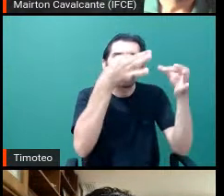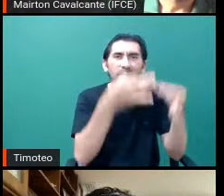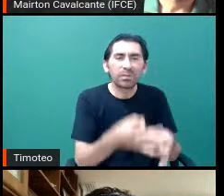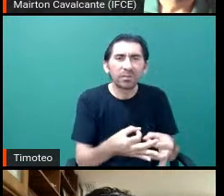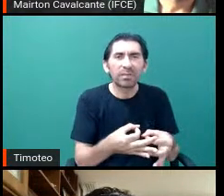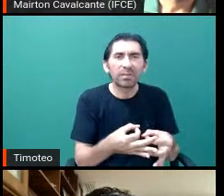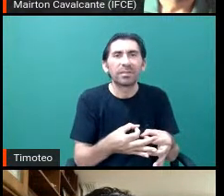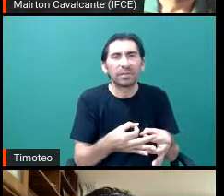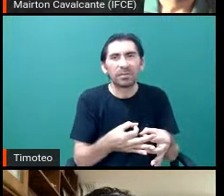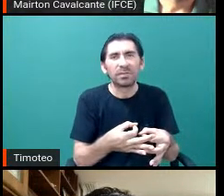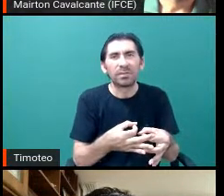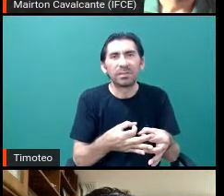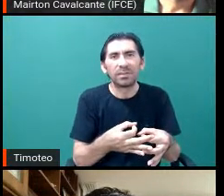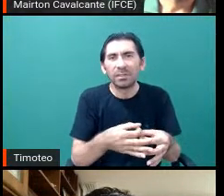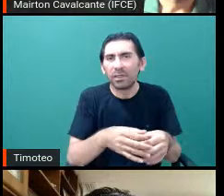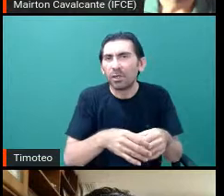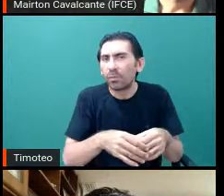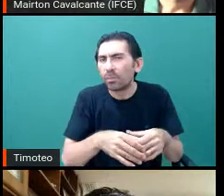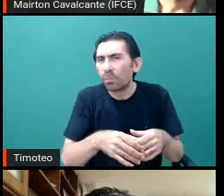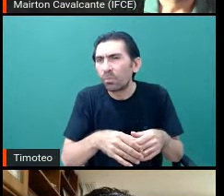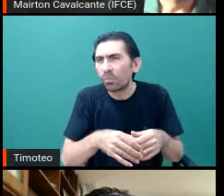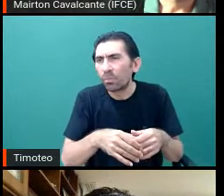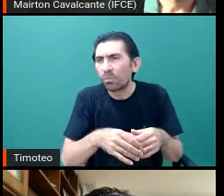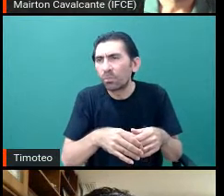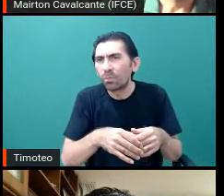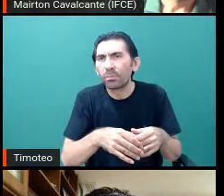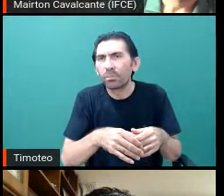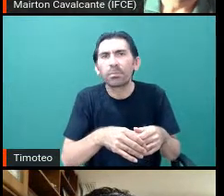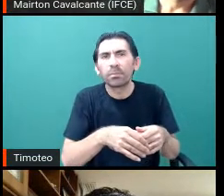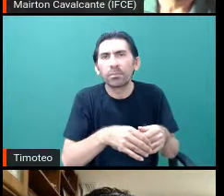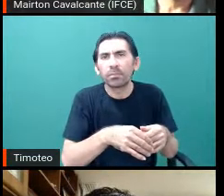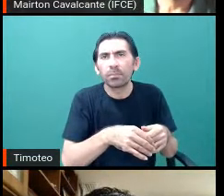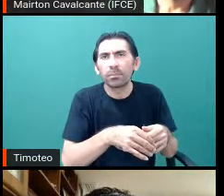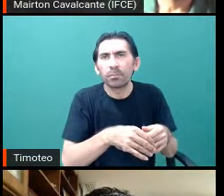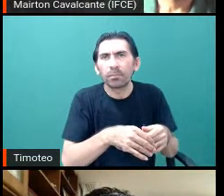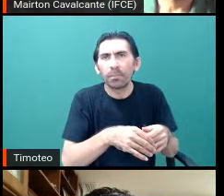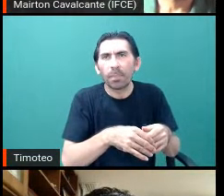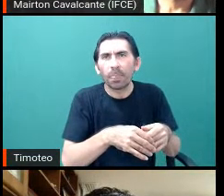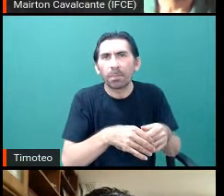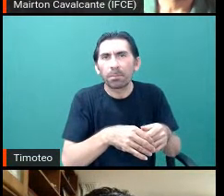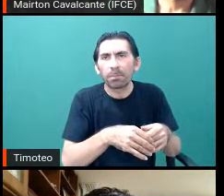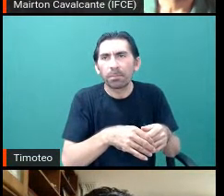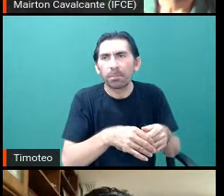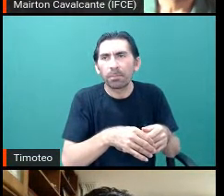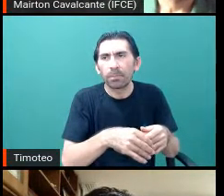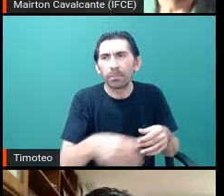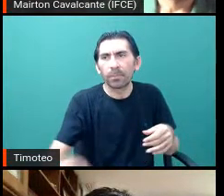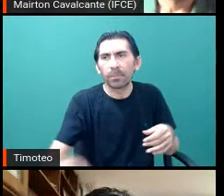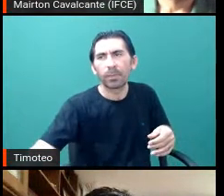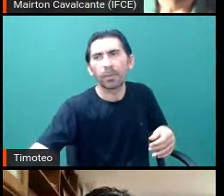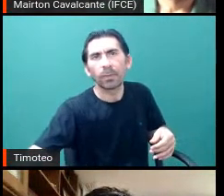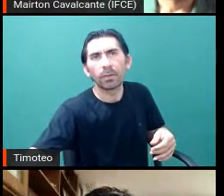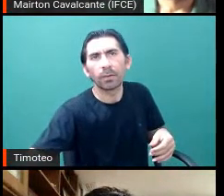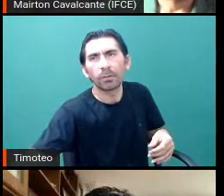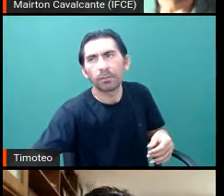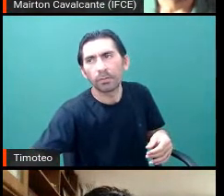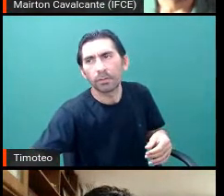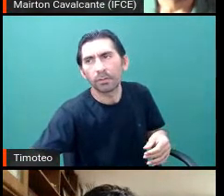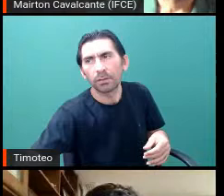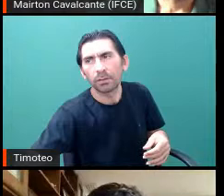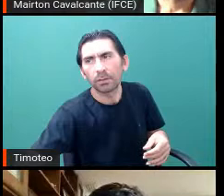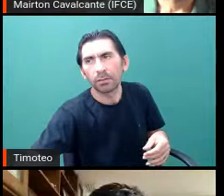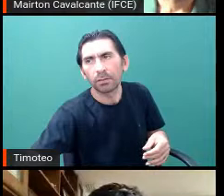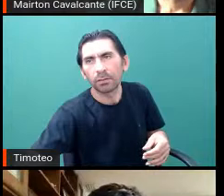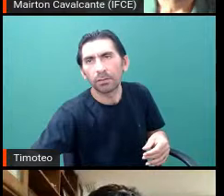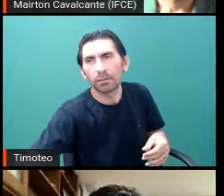E há-se uma simulação que é o estado da arte, que a simulação do Ilustris. Que tal os créditos dessa